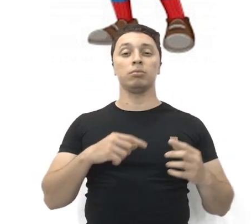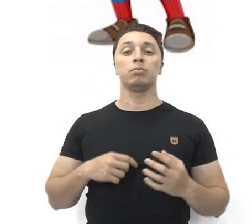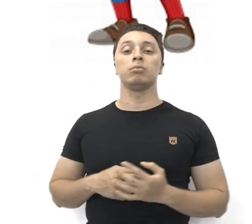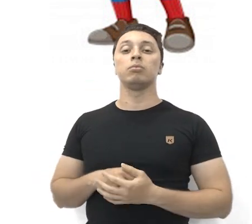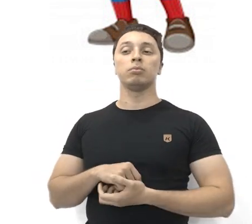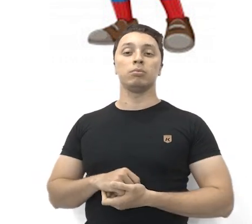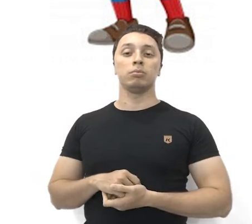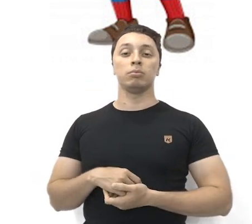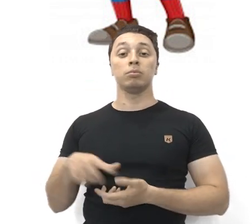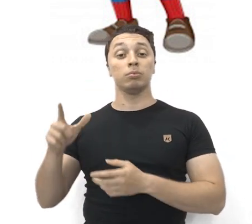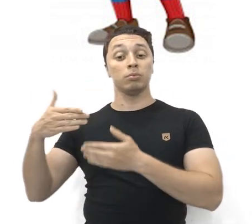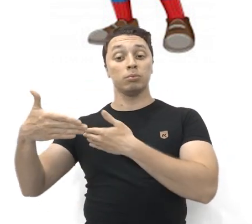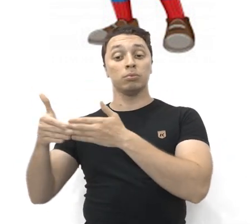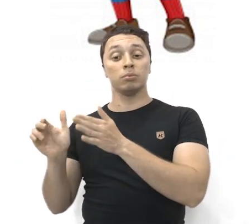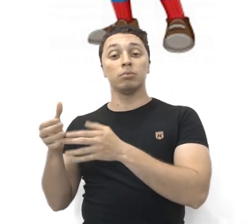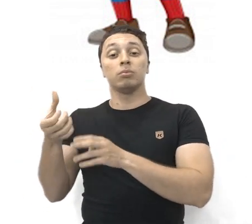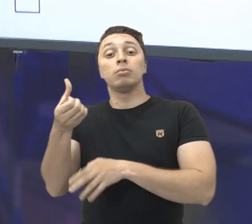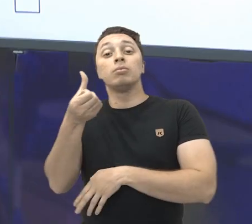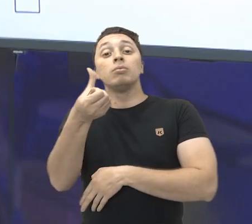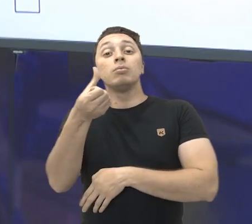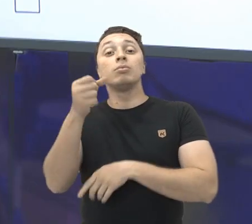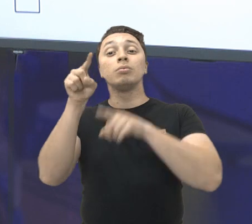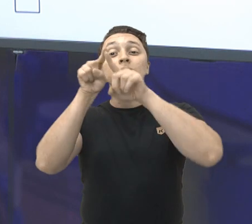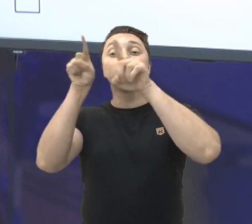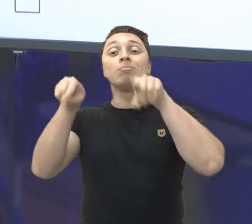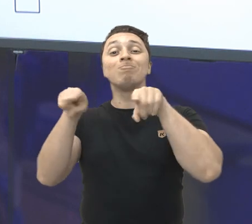com seis quadrados.